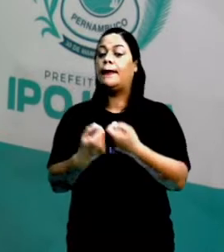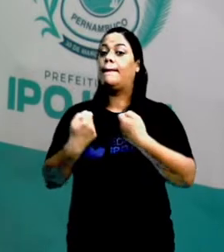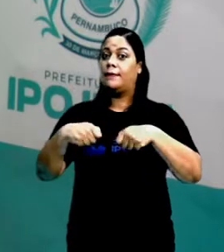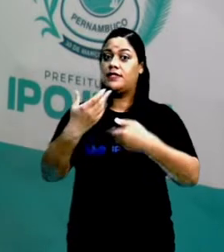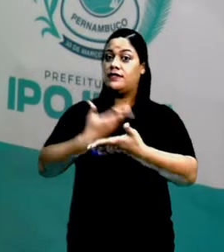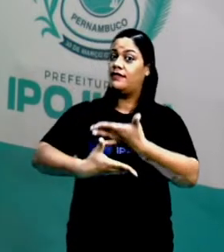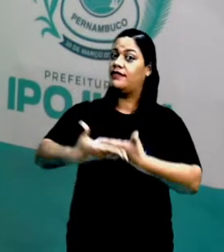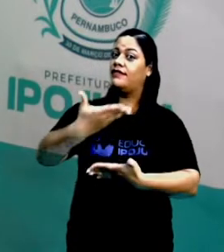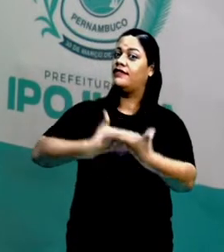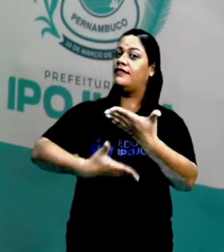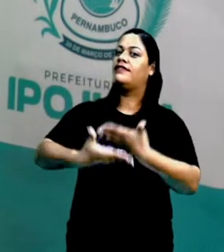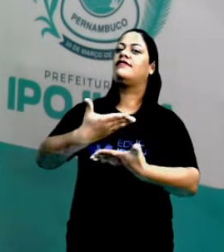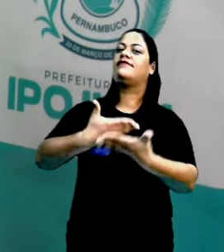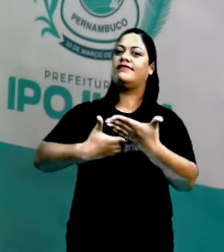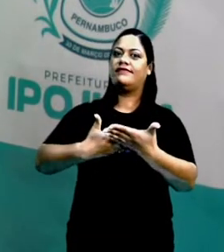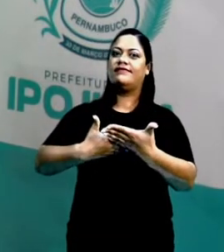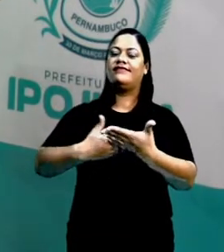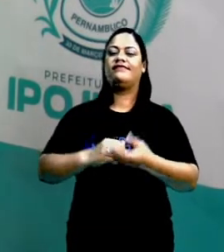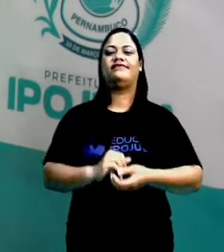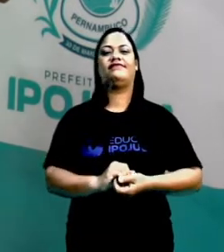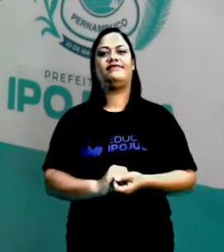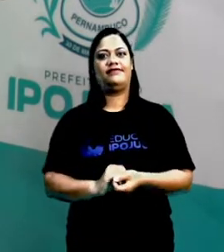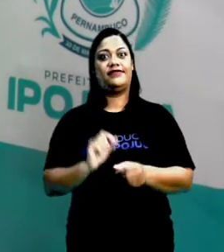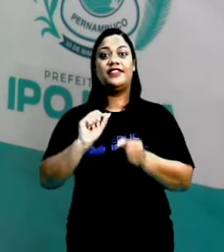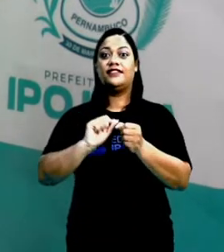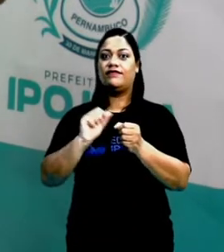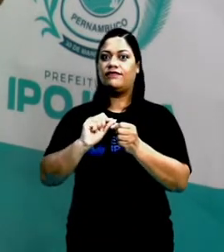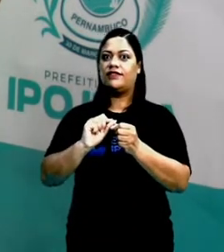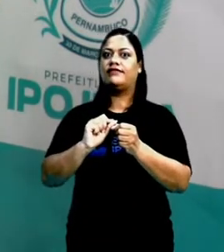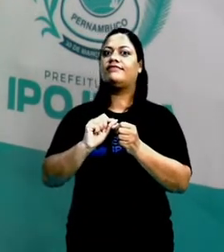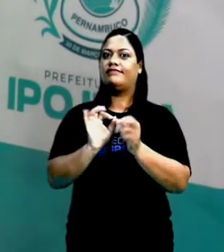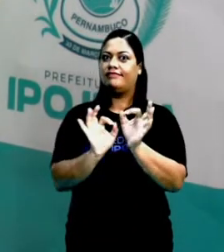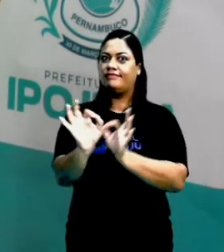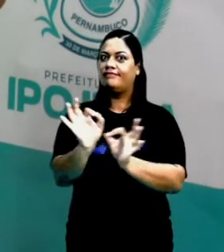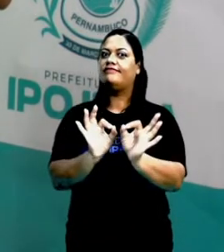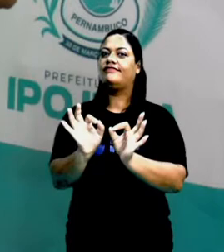preservada do jeito que ela foi construída, né?